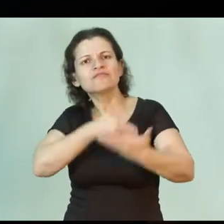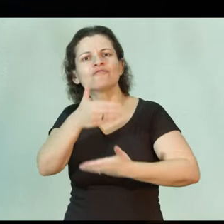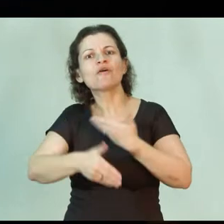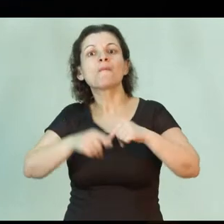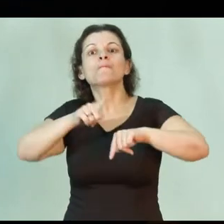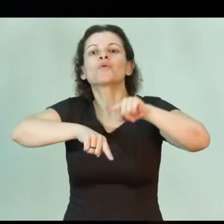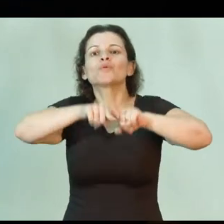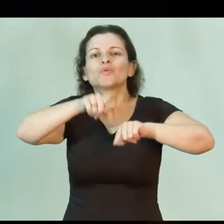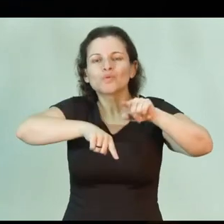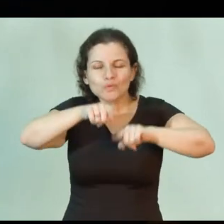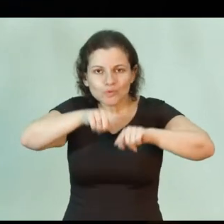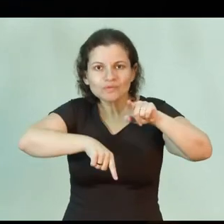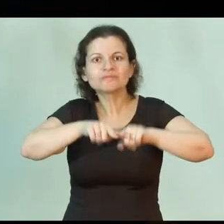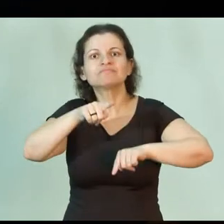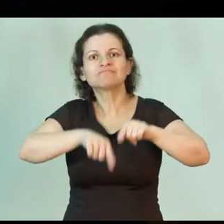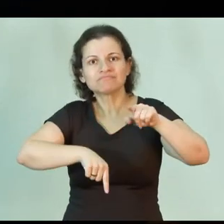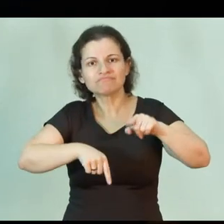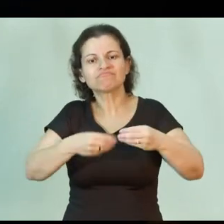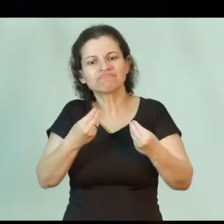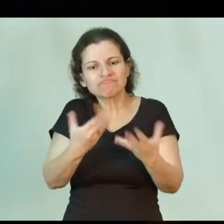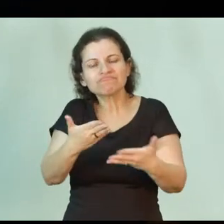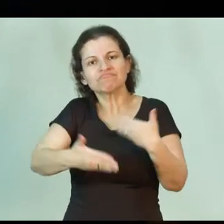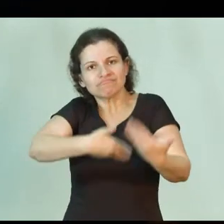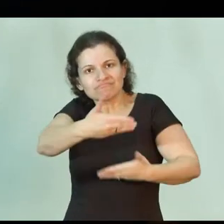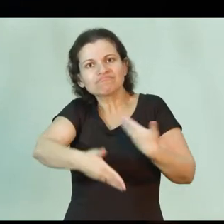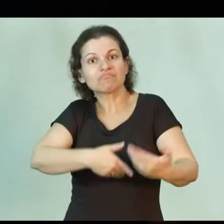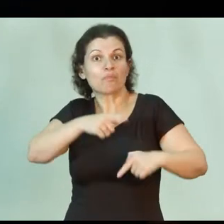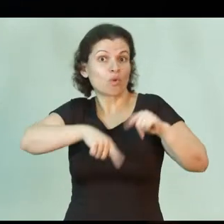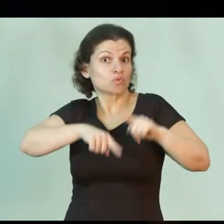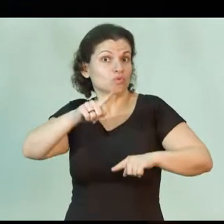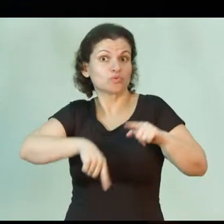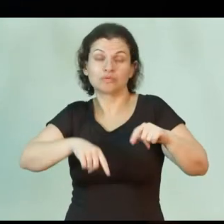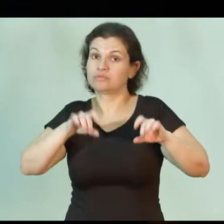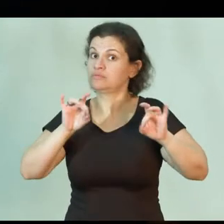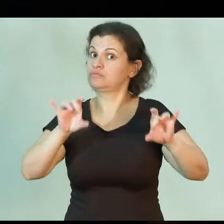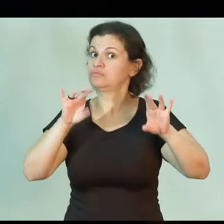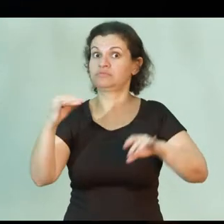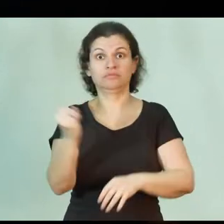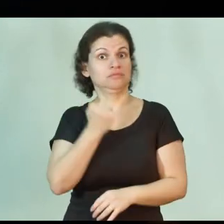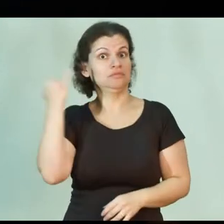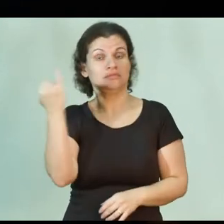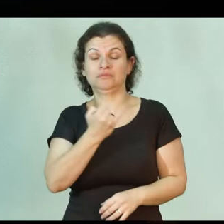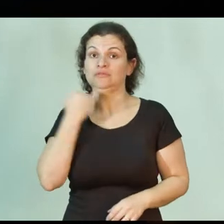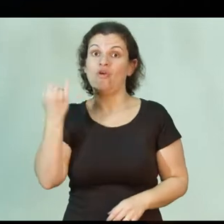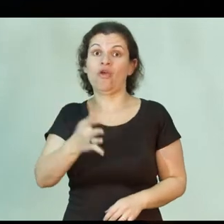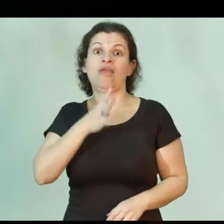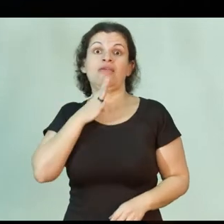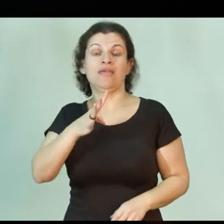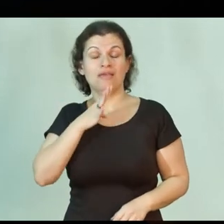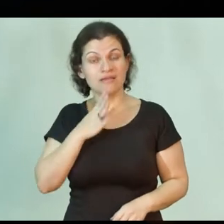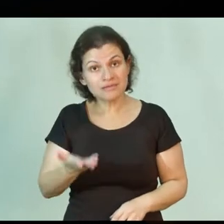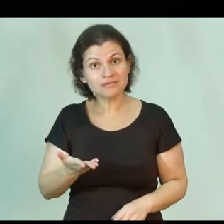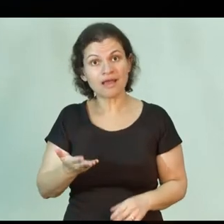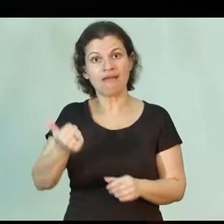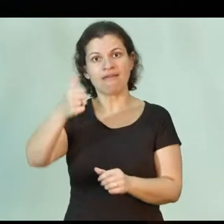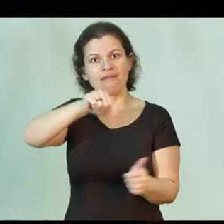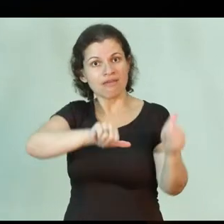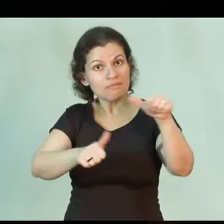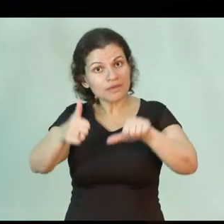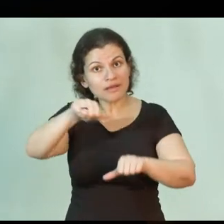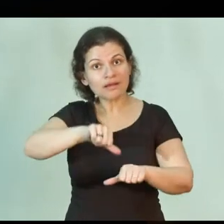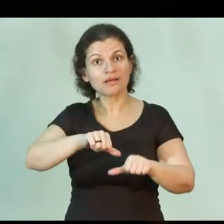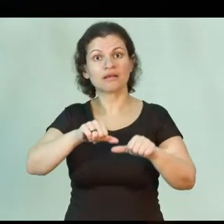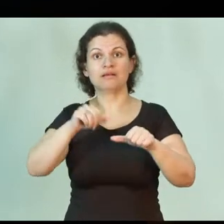de produtos, e para desenvolver produtos é essencial que se conheça química,